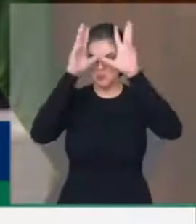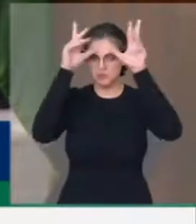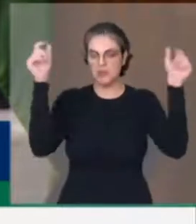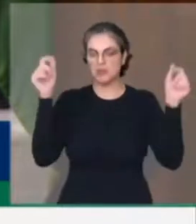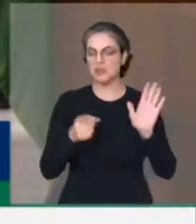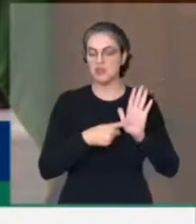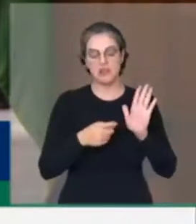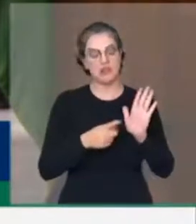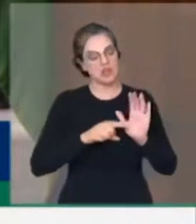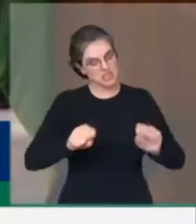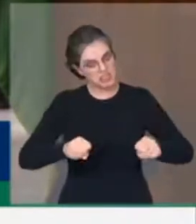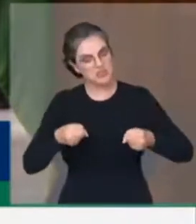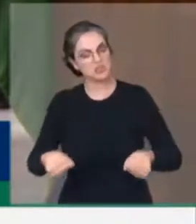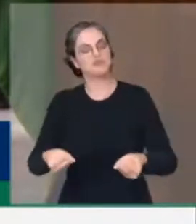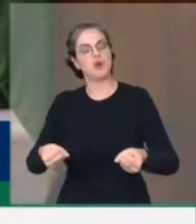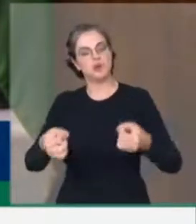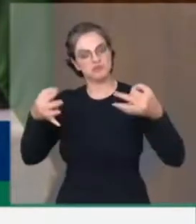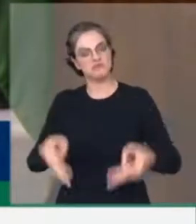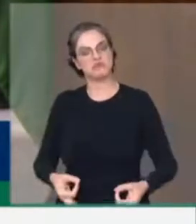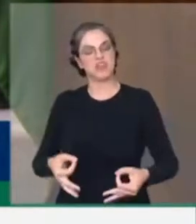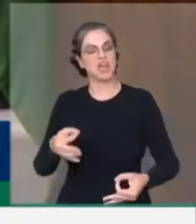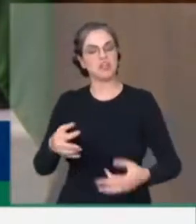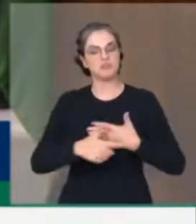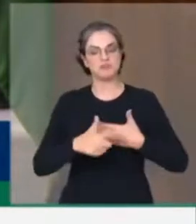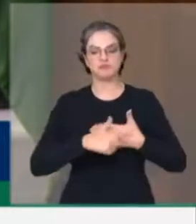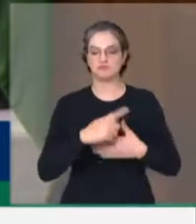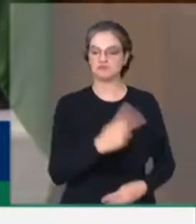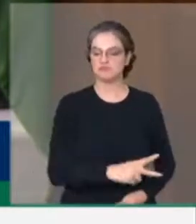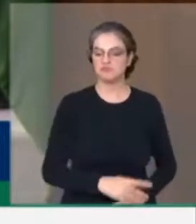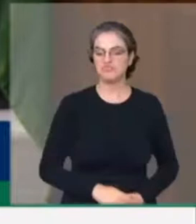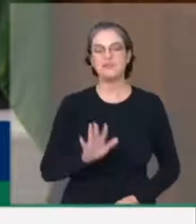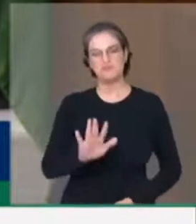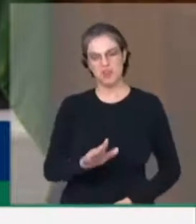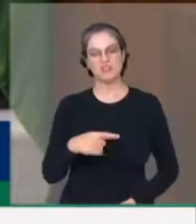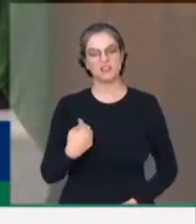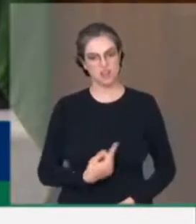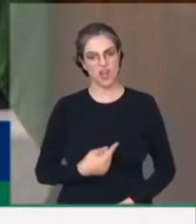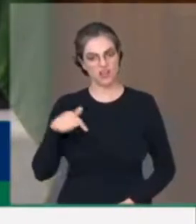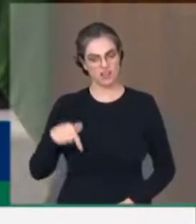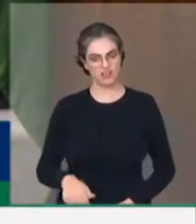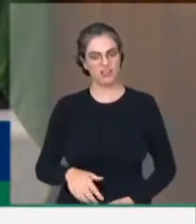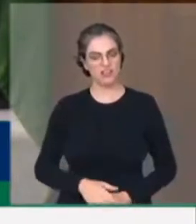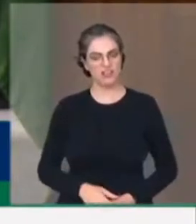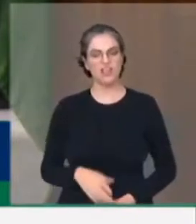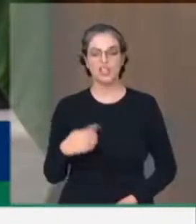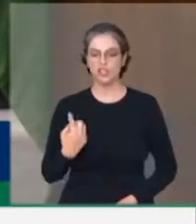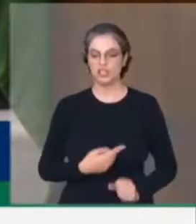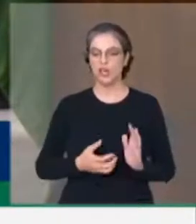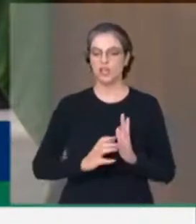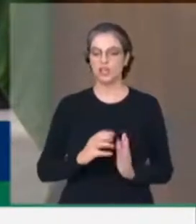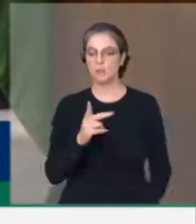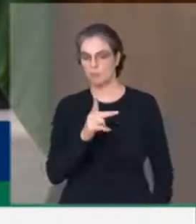de reencontro com a sua própria história. Mas nós, senhor presidente, nós do Partido dos Trabalhadores e das